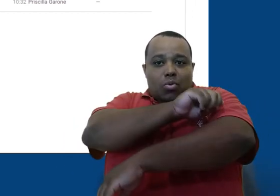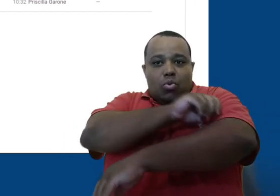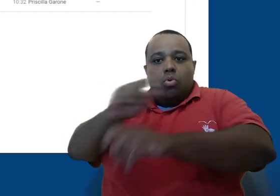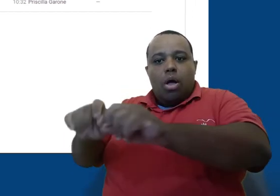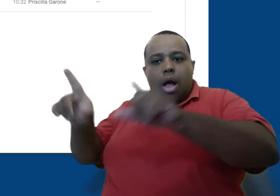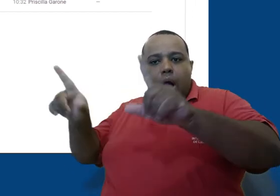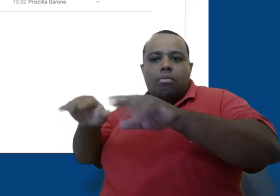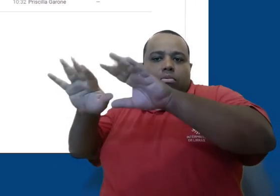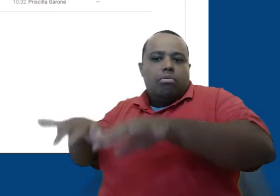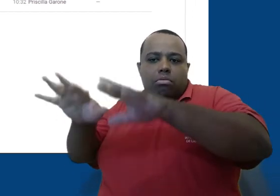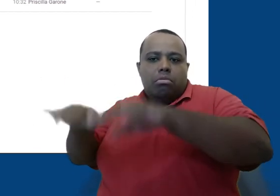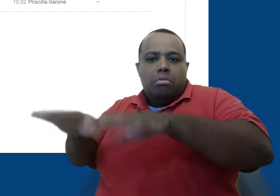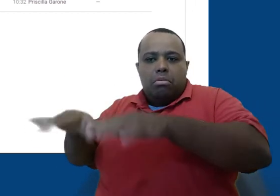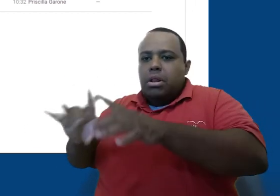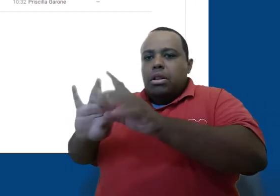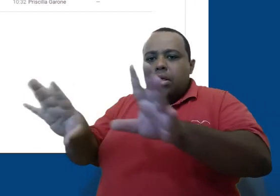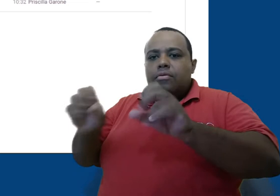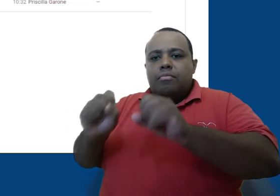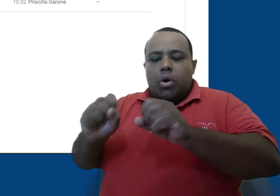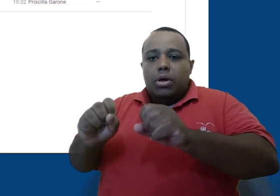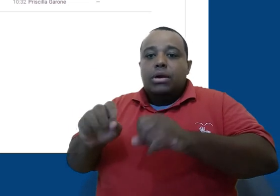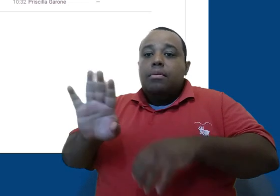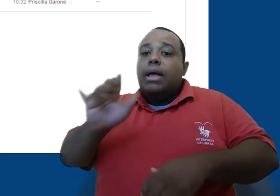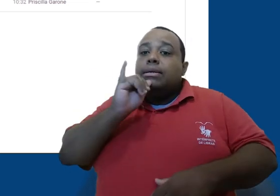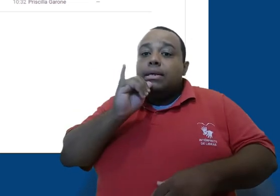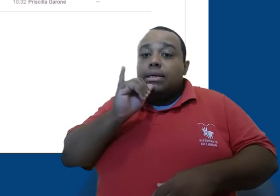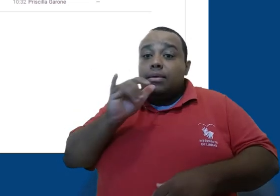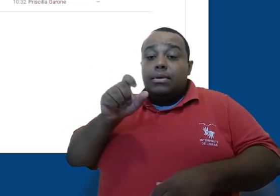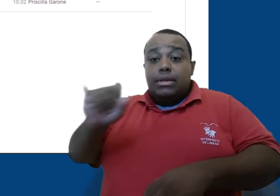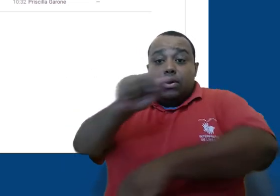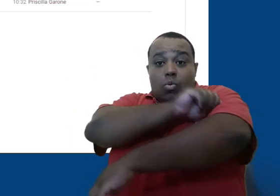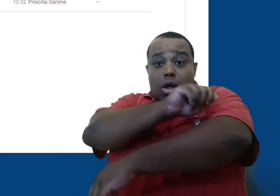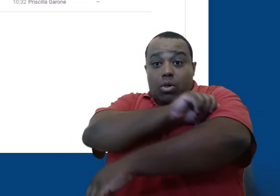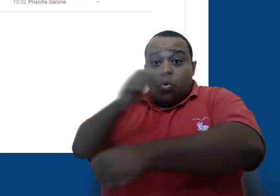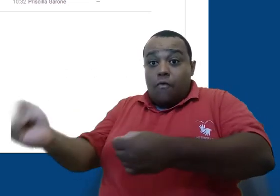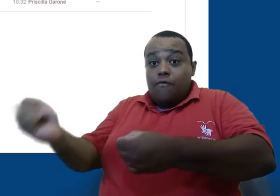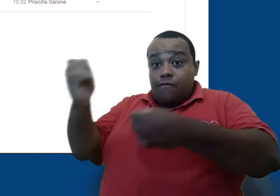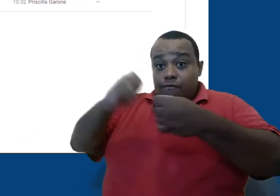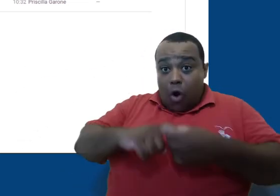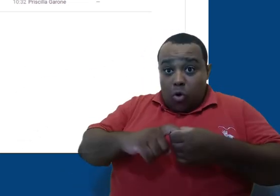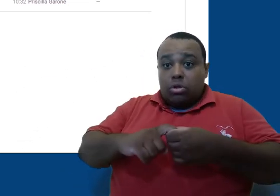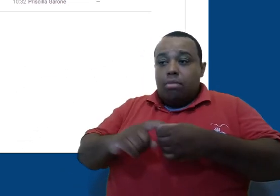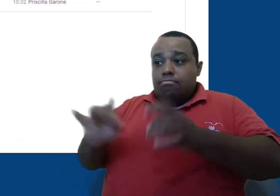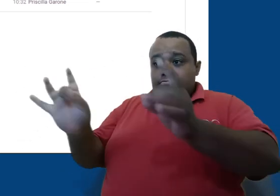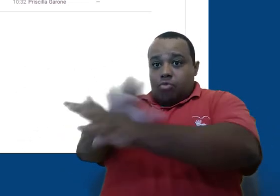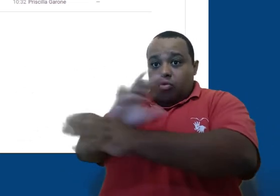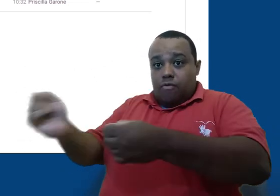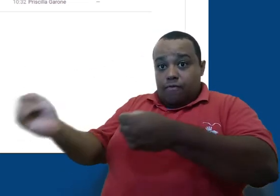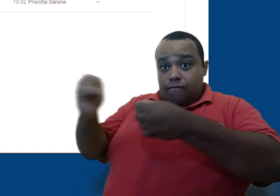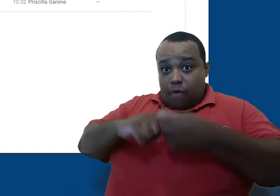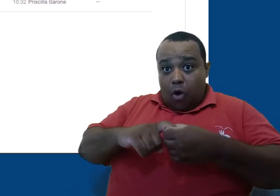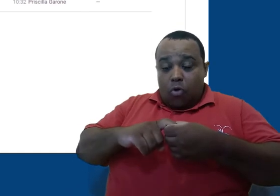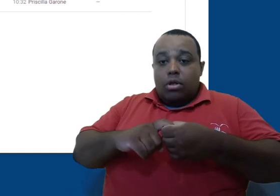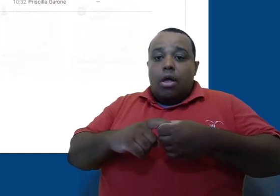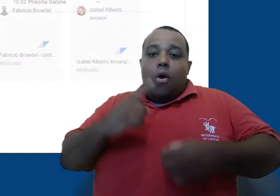Até aí, tudo certo e nada novo. Agora vou pedir para um dos meus alunos fazer o envio do trabalho de volta para mim deste arquivo, para continuarmos